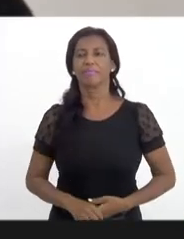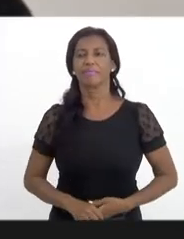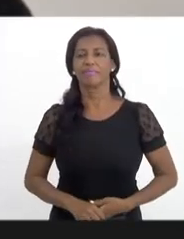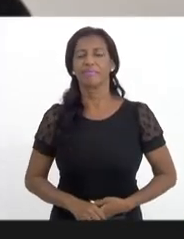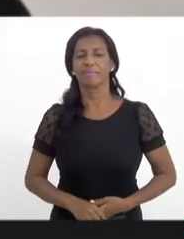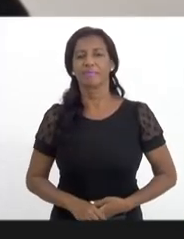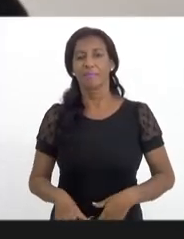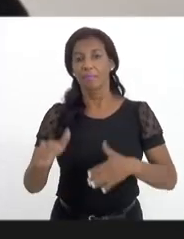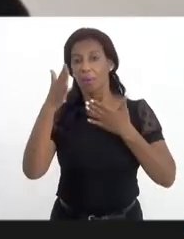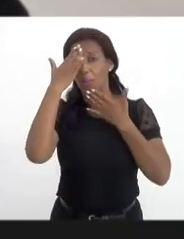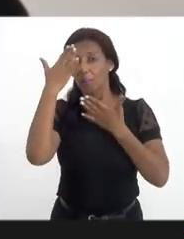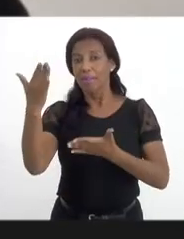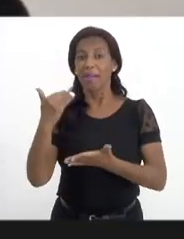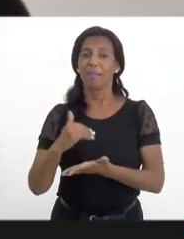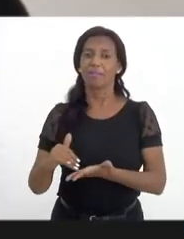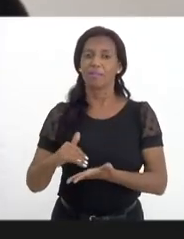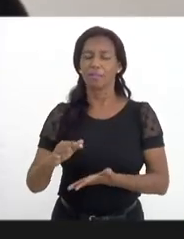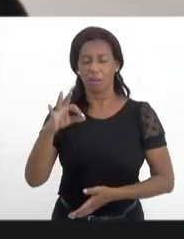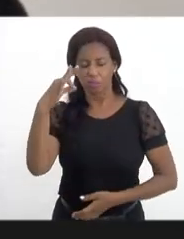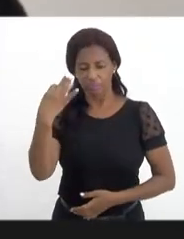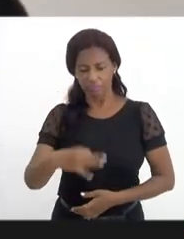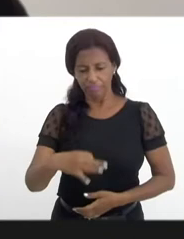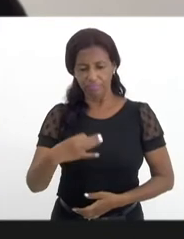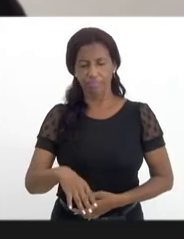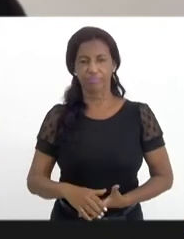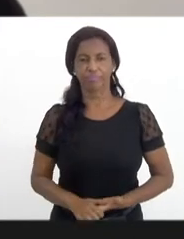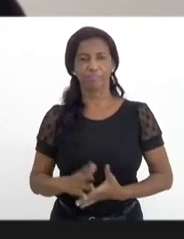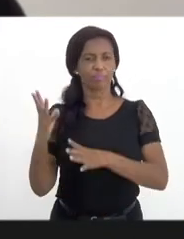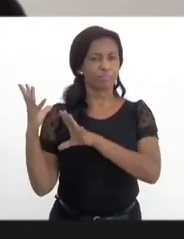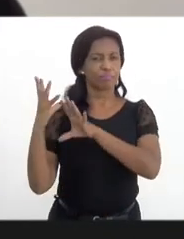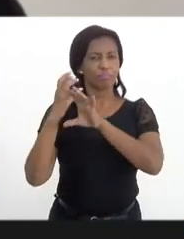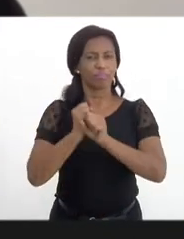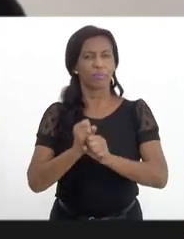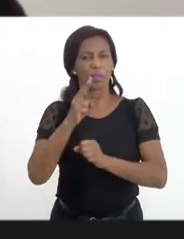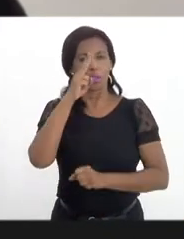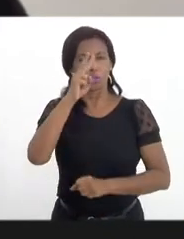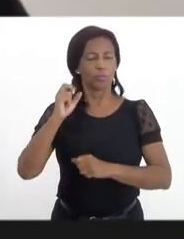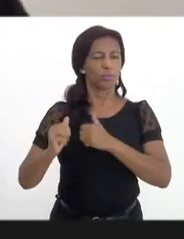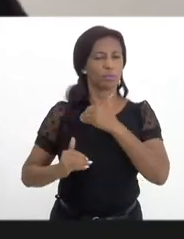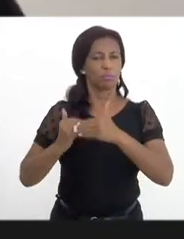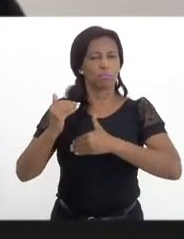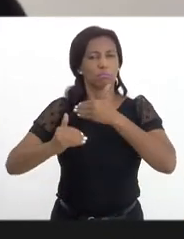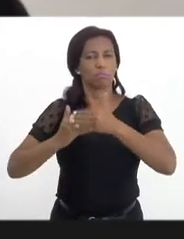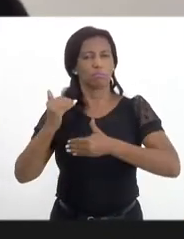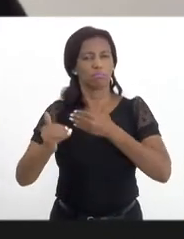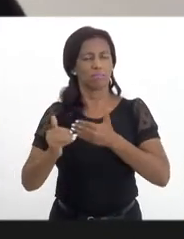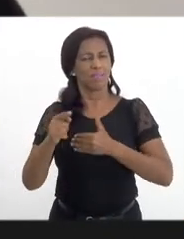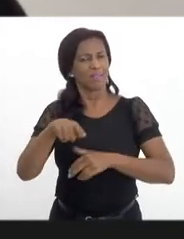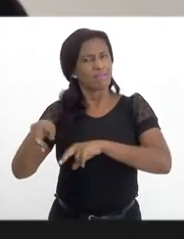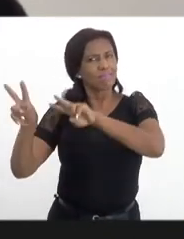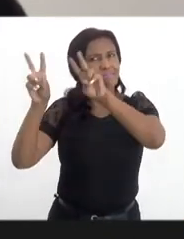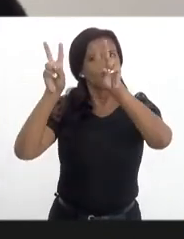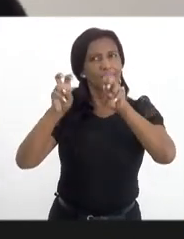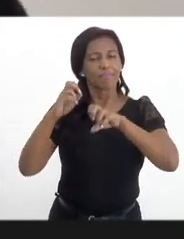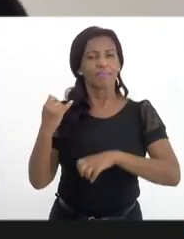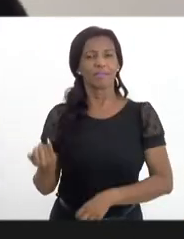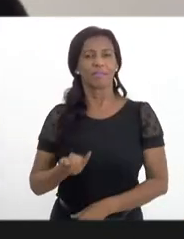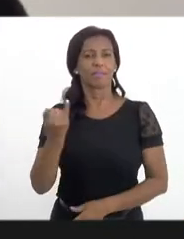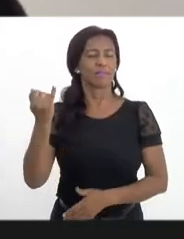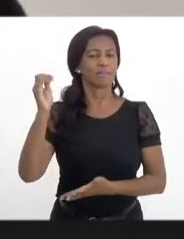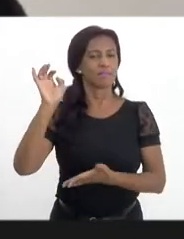Obrigado, secretário, e com certeza, a sua matuária de força para o desenvolvimento dessa pasta tão importante do nosso Estado,